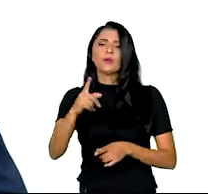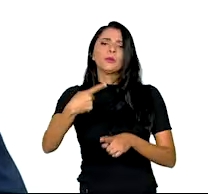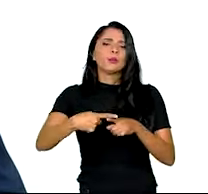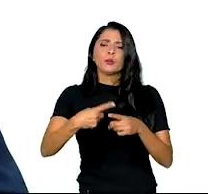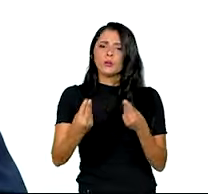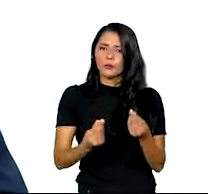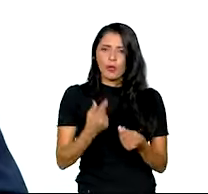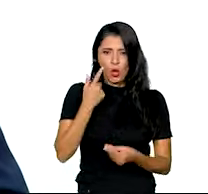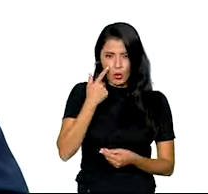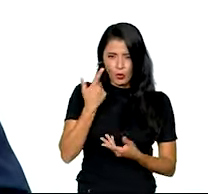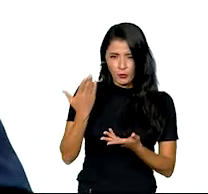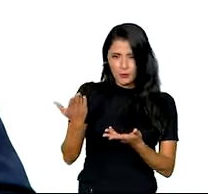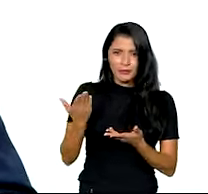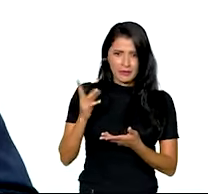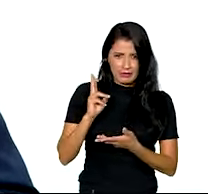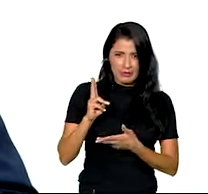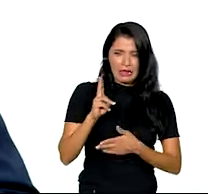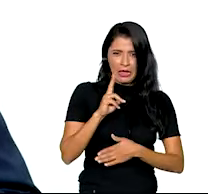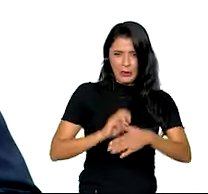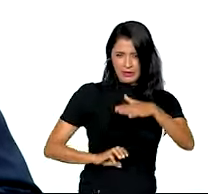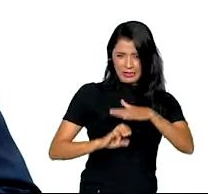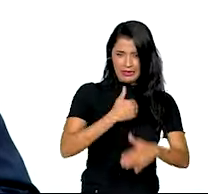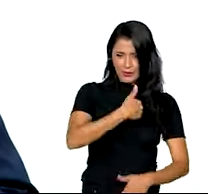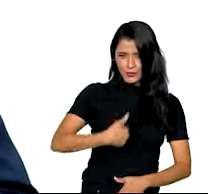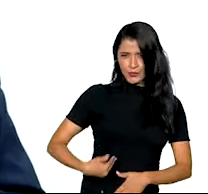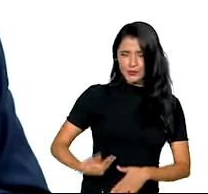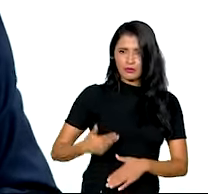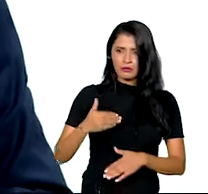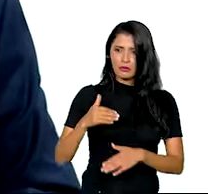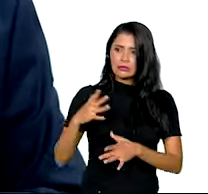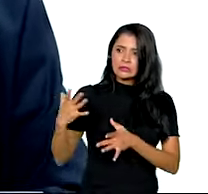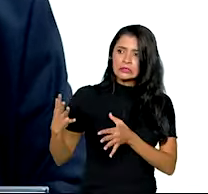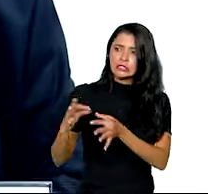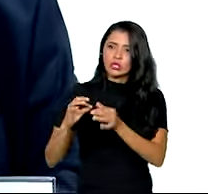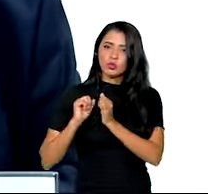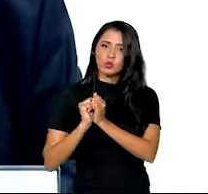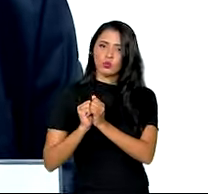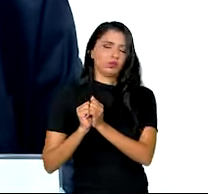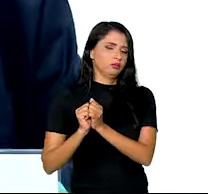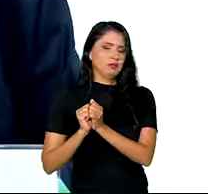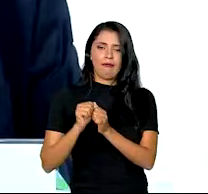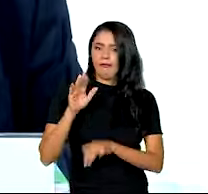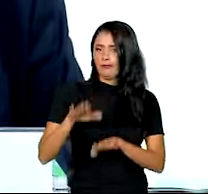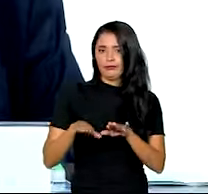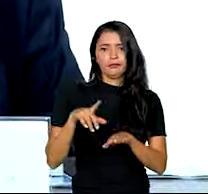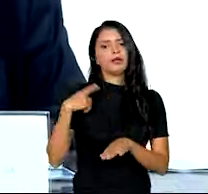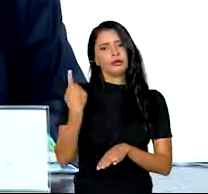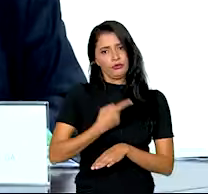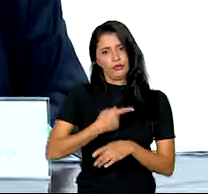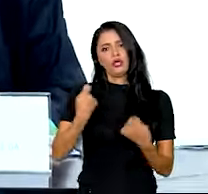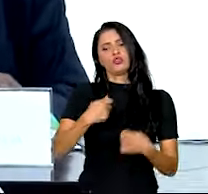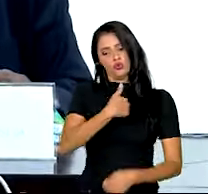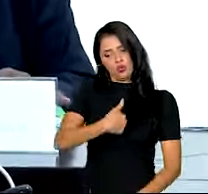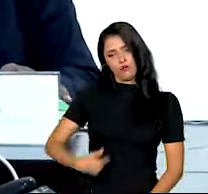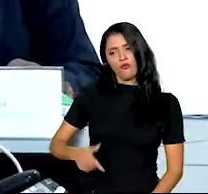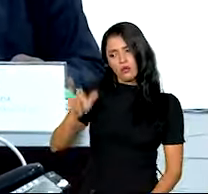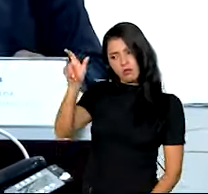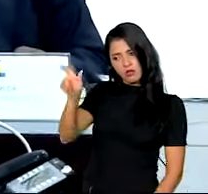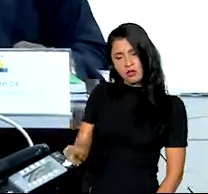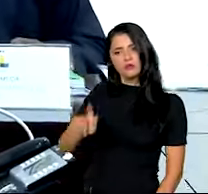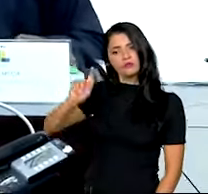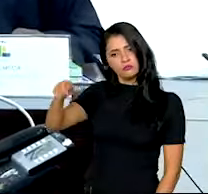veja, nem sempre o Estado brasileiro está junto com o Brasil. E nós somos um governo de um presidente